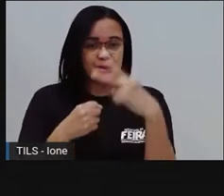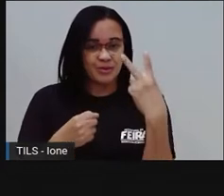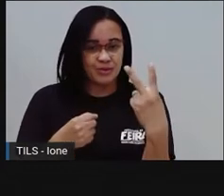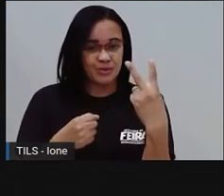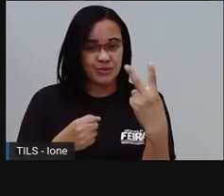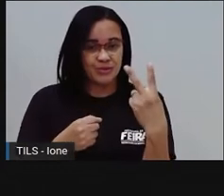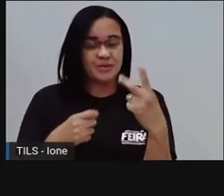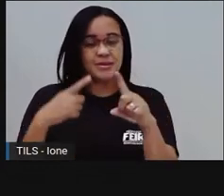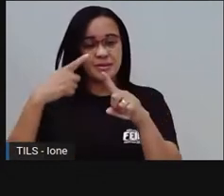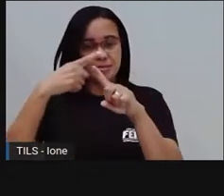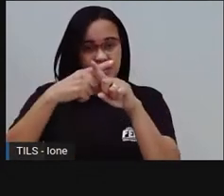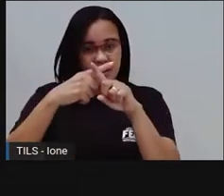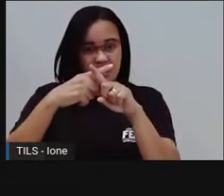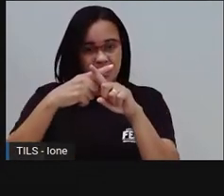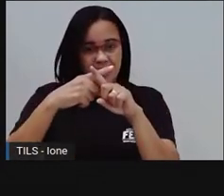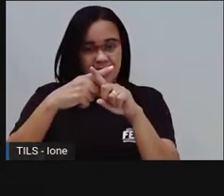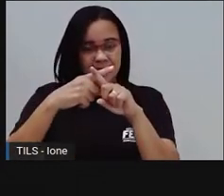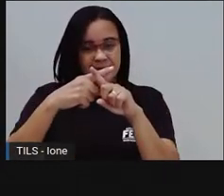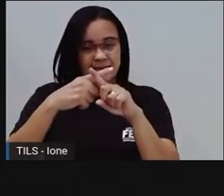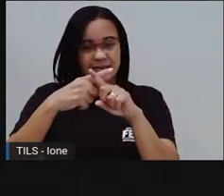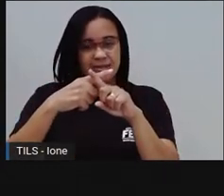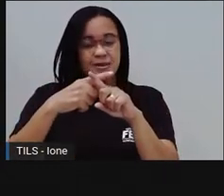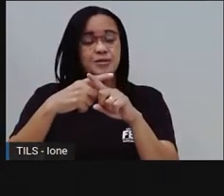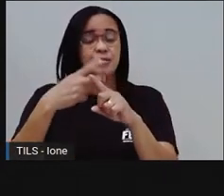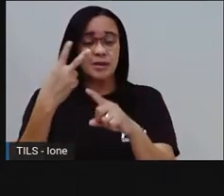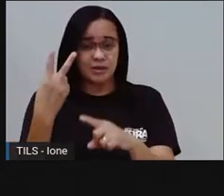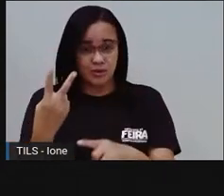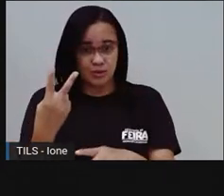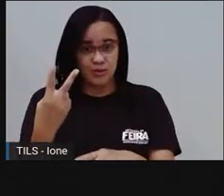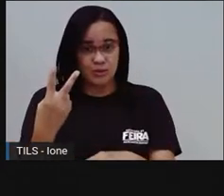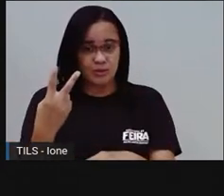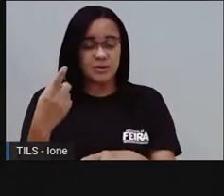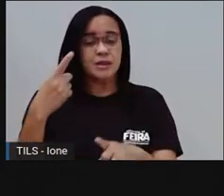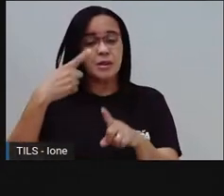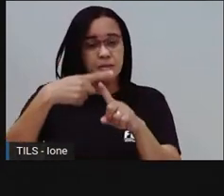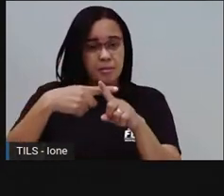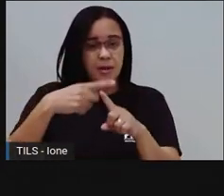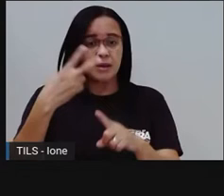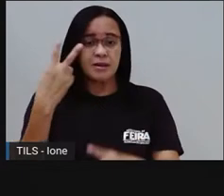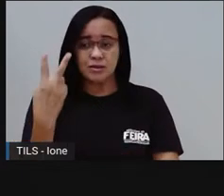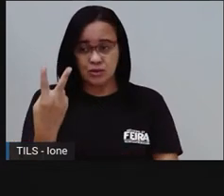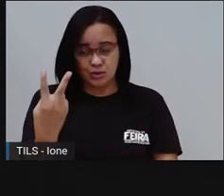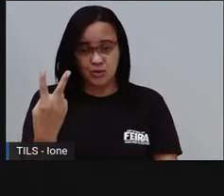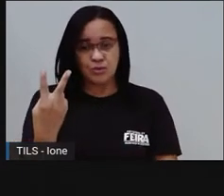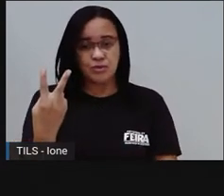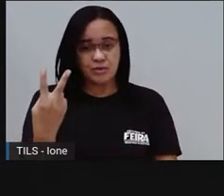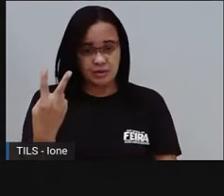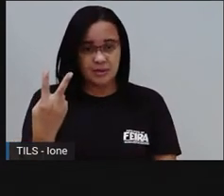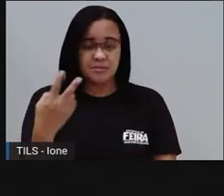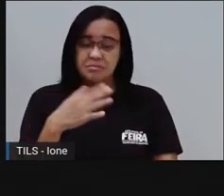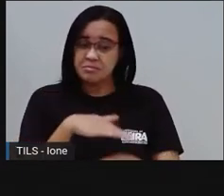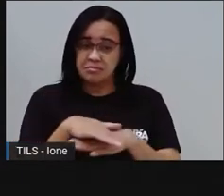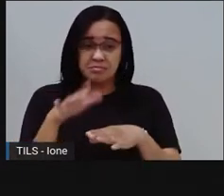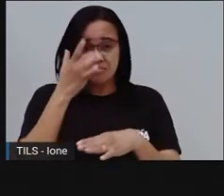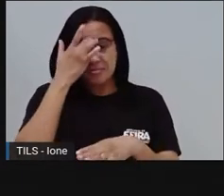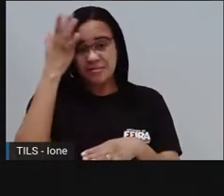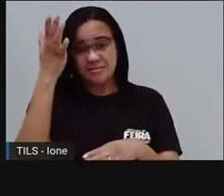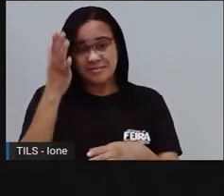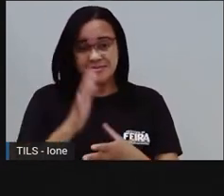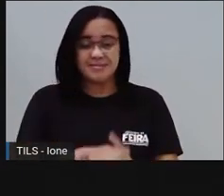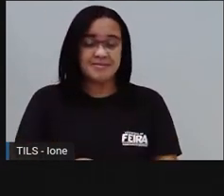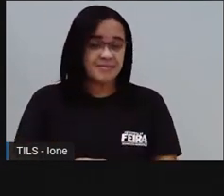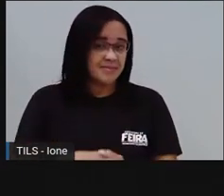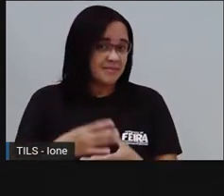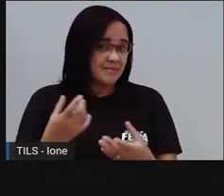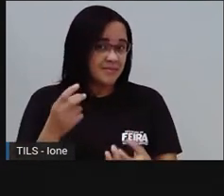Dois mais, ó, mais dois, mais dois. Que é igual